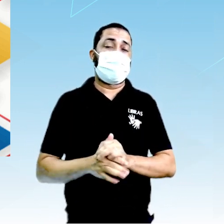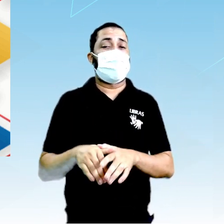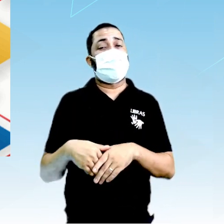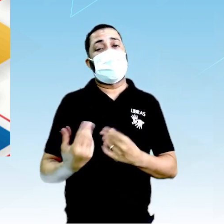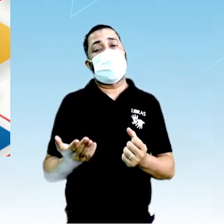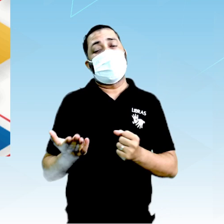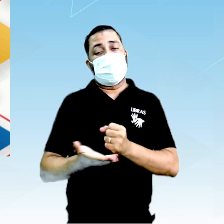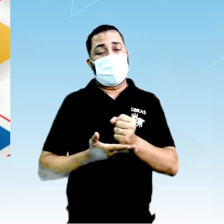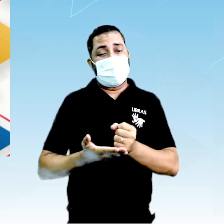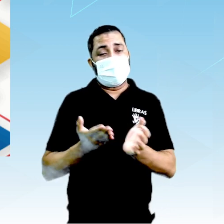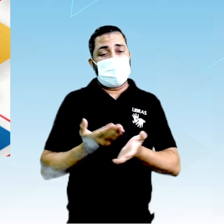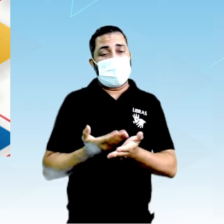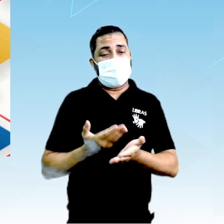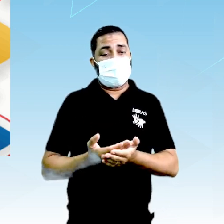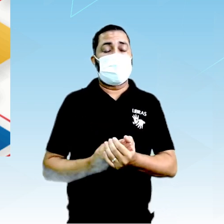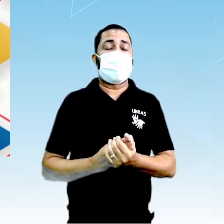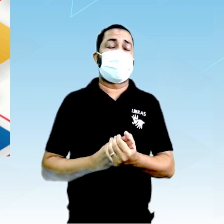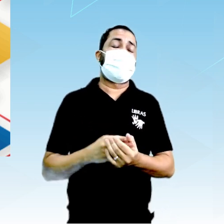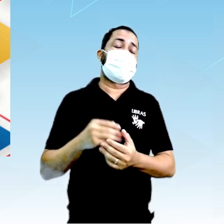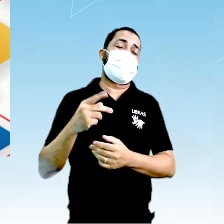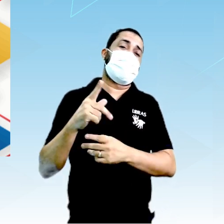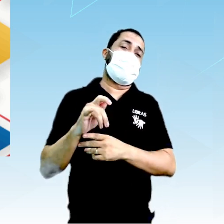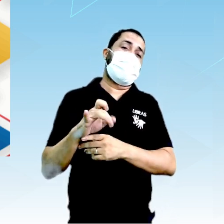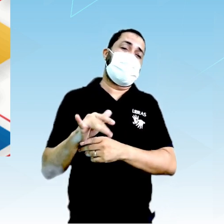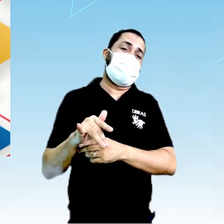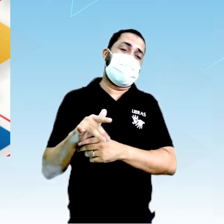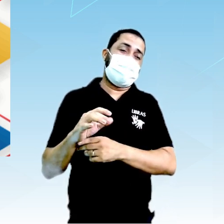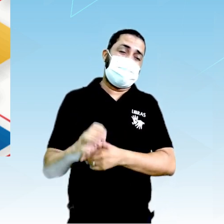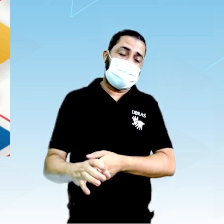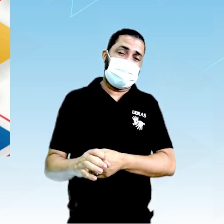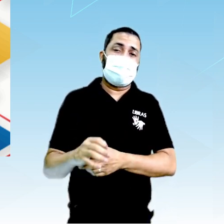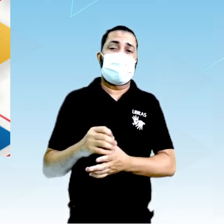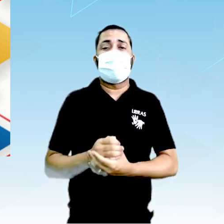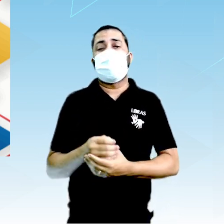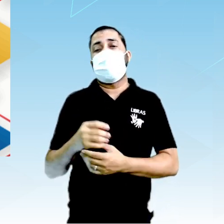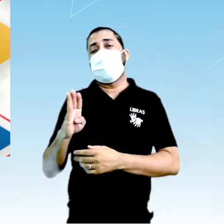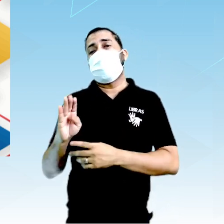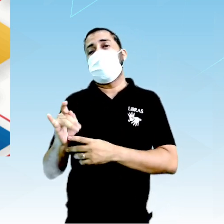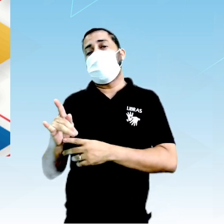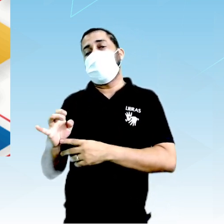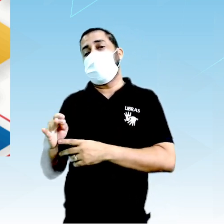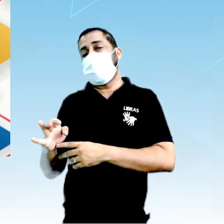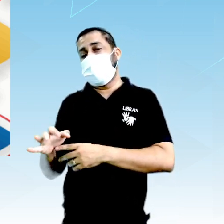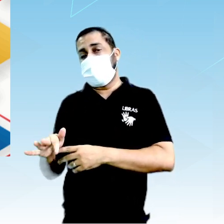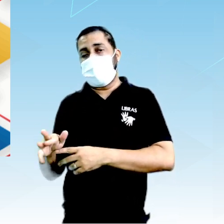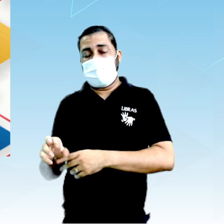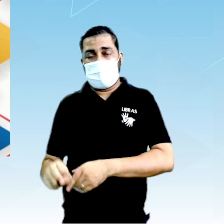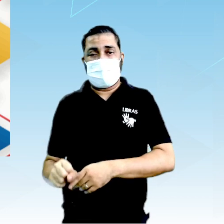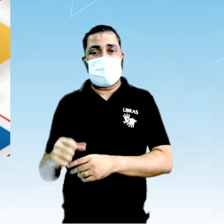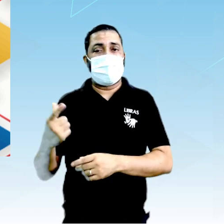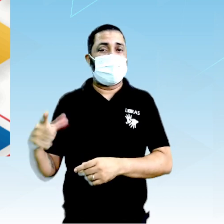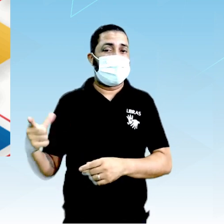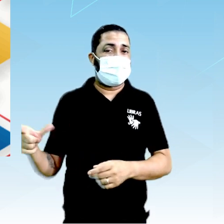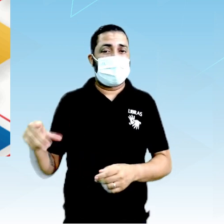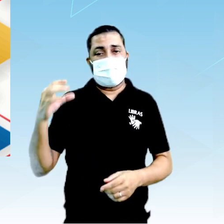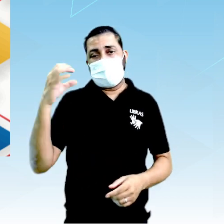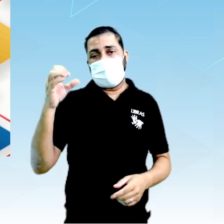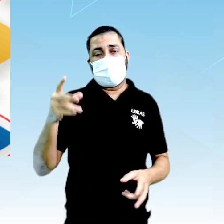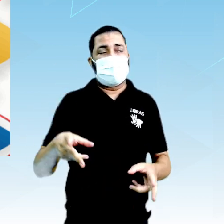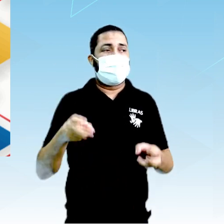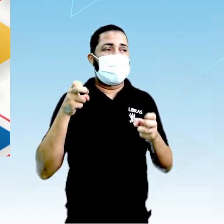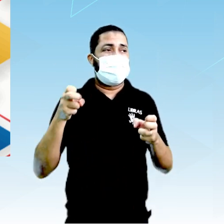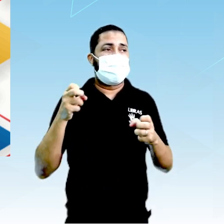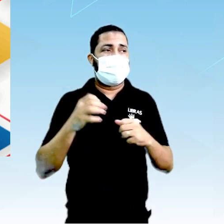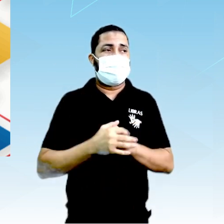Então, com base nos estudos de Planck, nas séries detectadas por Balmer e uma série de outros cientistas, o Balm percebeu o seguinte,